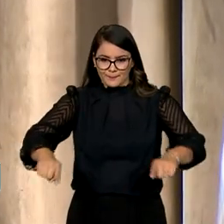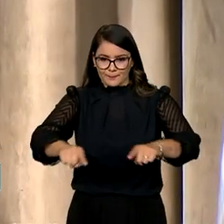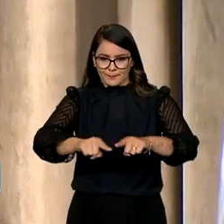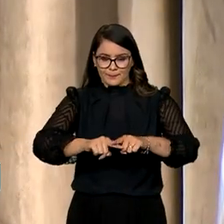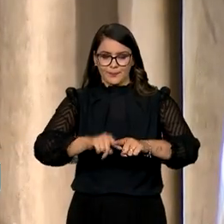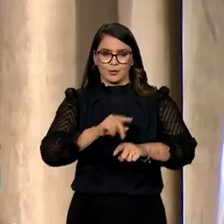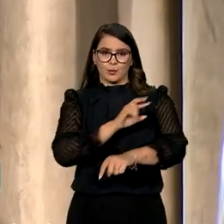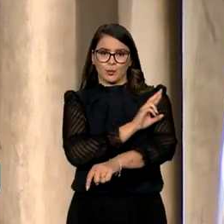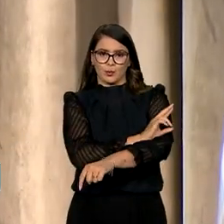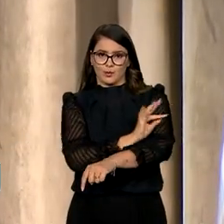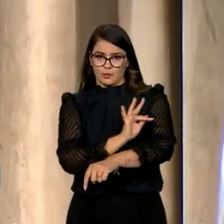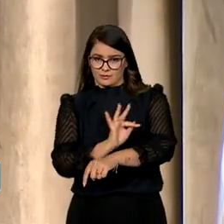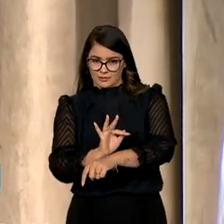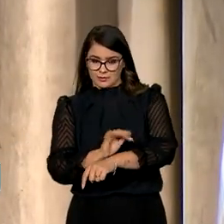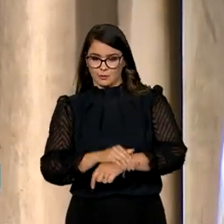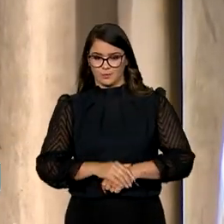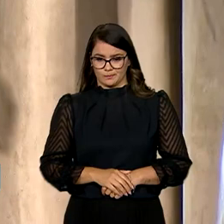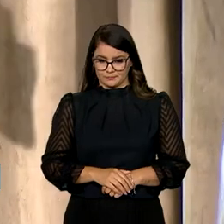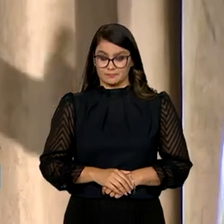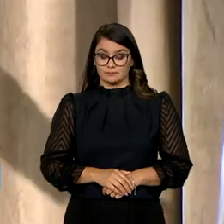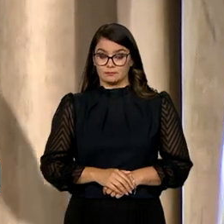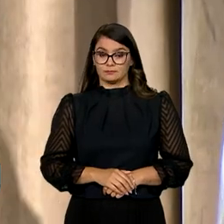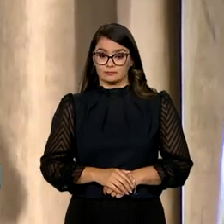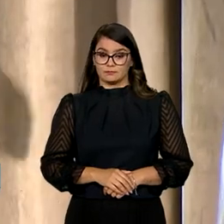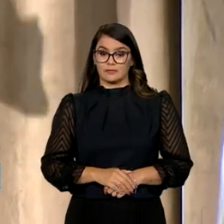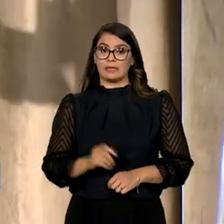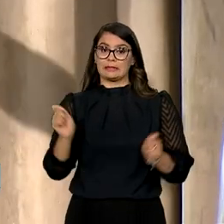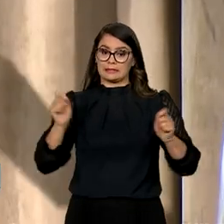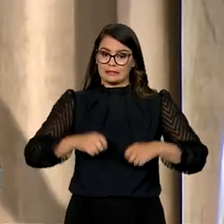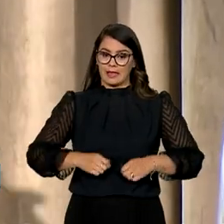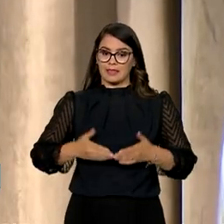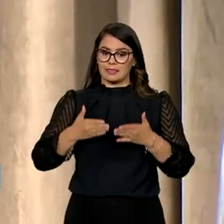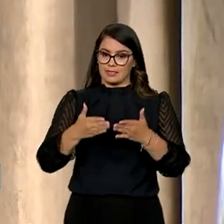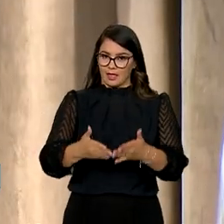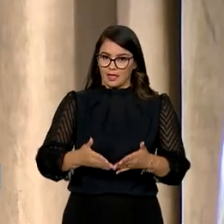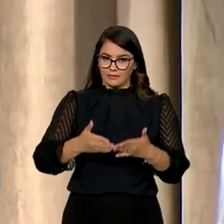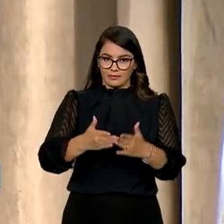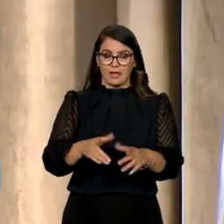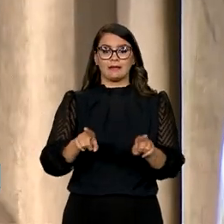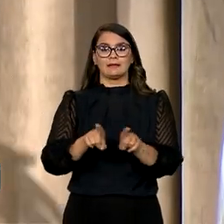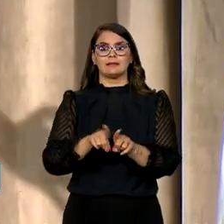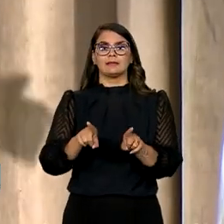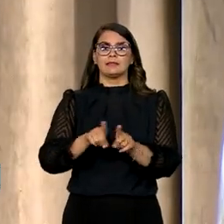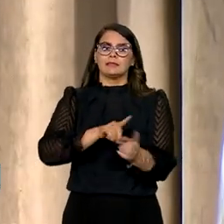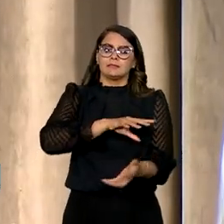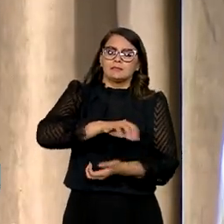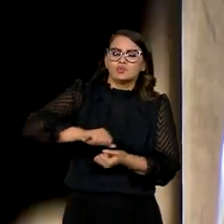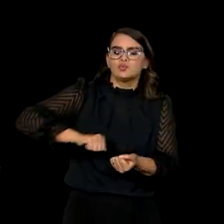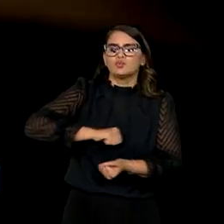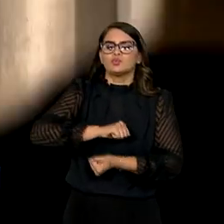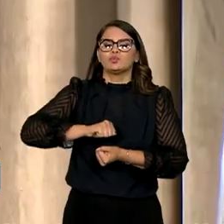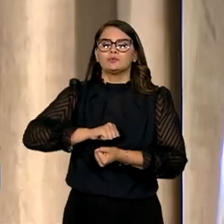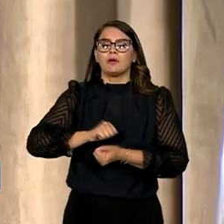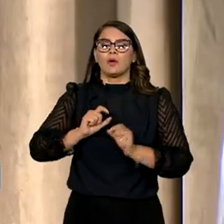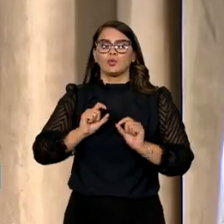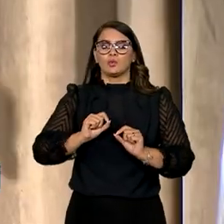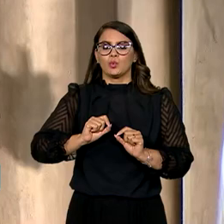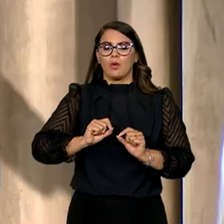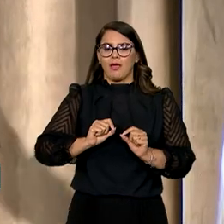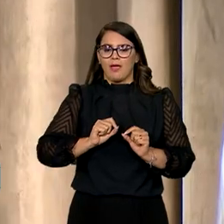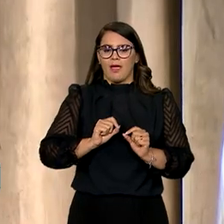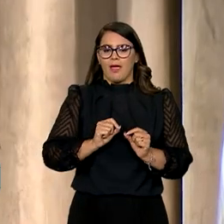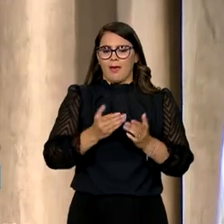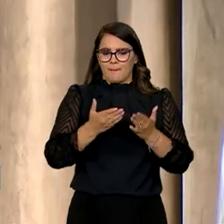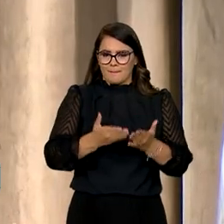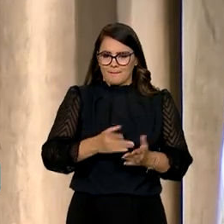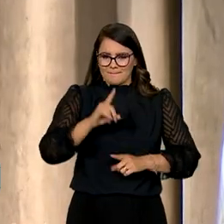Rio São Francisco, tornando navegável, mas também sustentável do ponto de vista de retirada das cargas